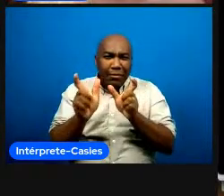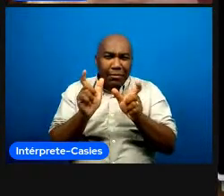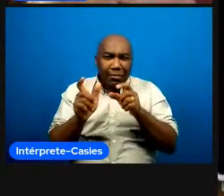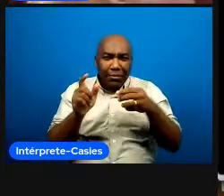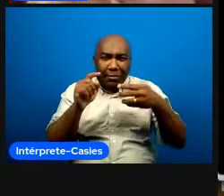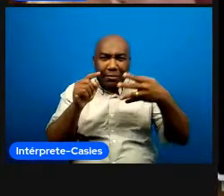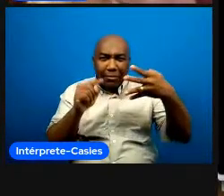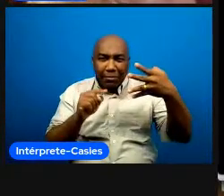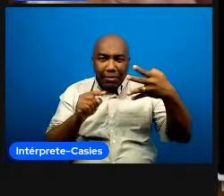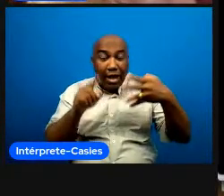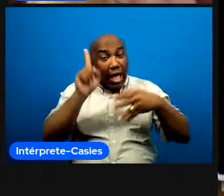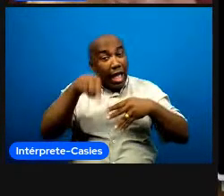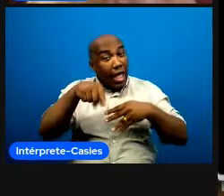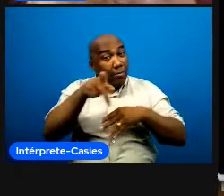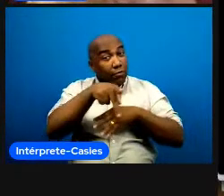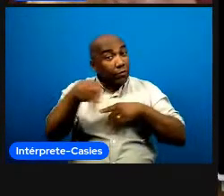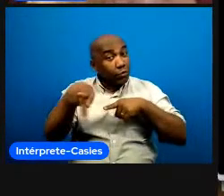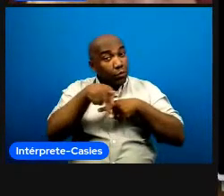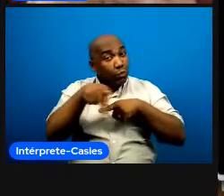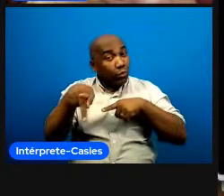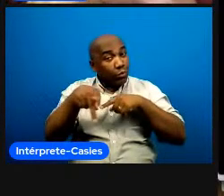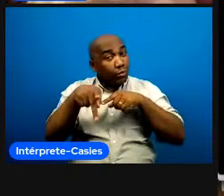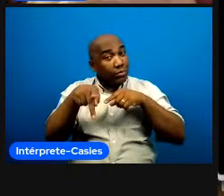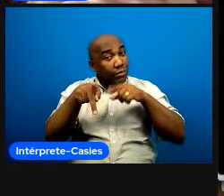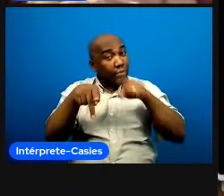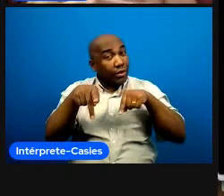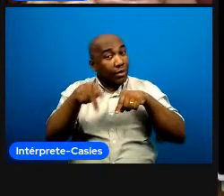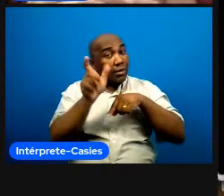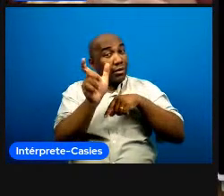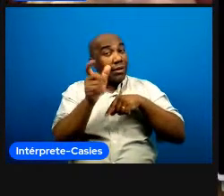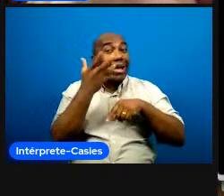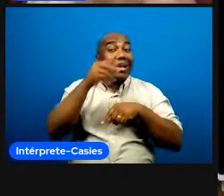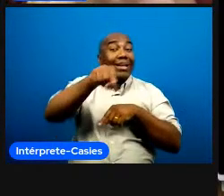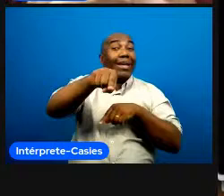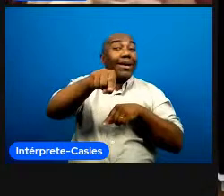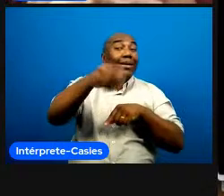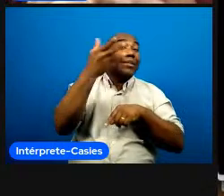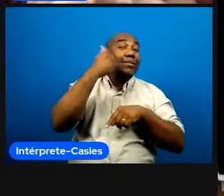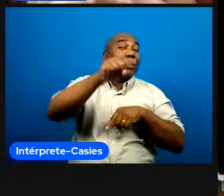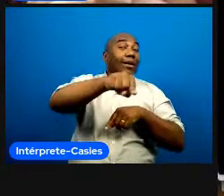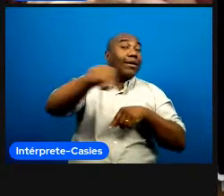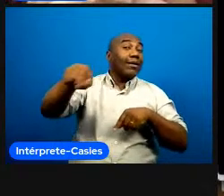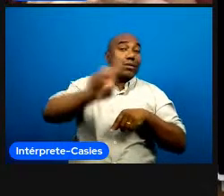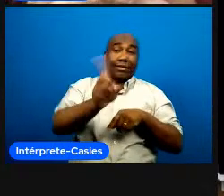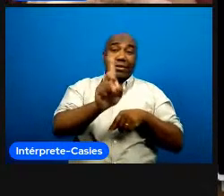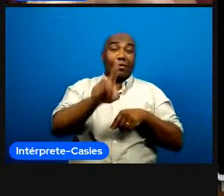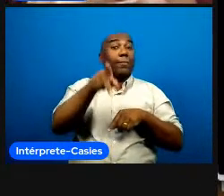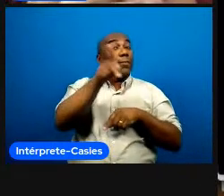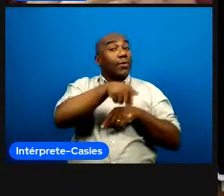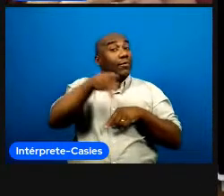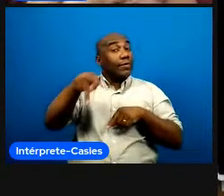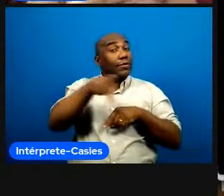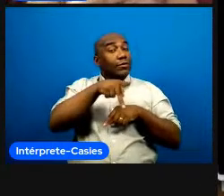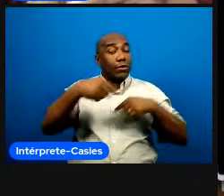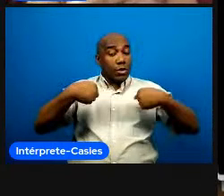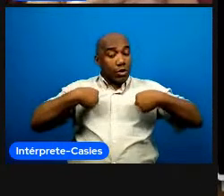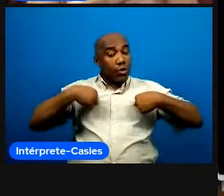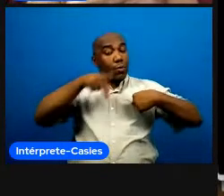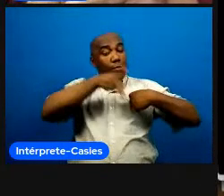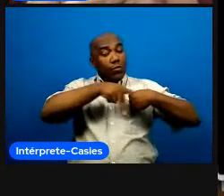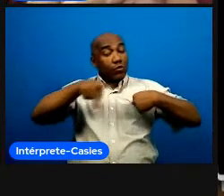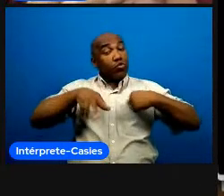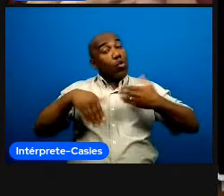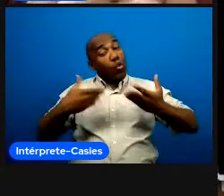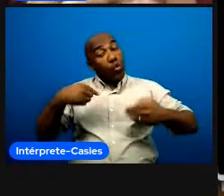professores e os treinadores têm que ter tá? não o que as crianças não o que os atletas precisam ter então eu como treinador como